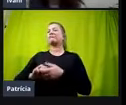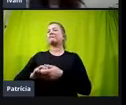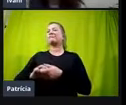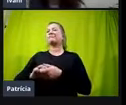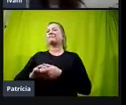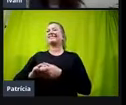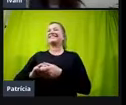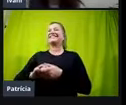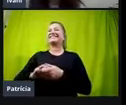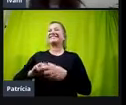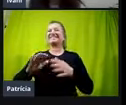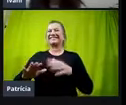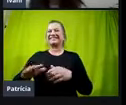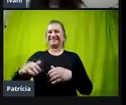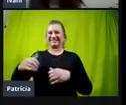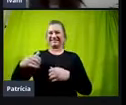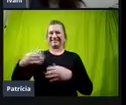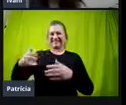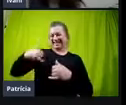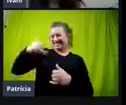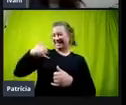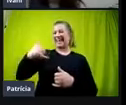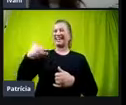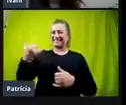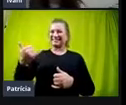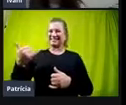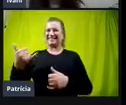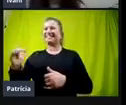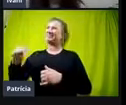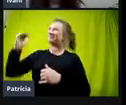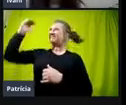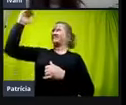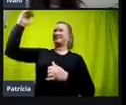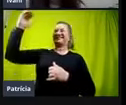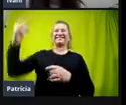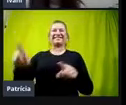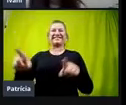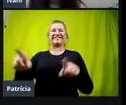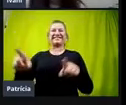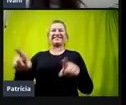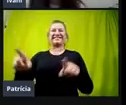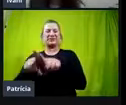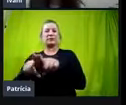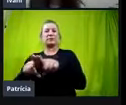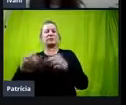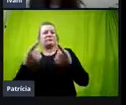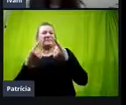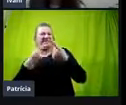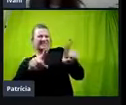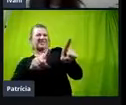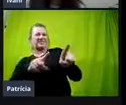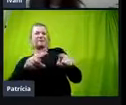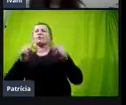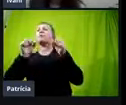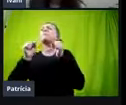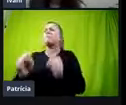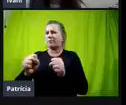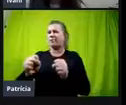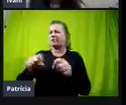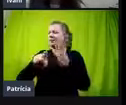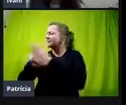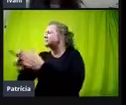de alto, né, grande no sentido de idade mesmo, então, eu também fiz um desafio para ele, né, que ele pudesse também pesquisar